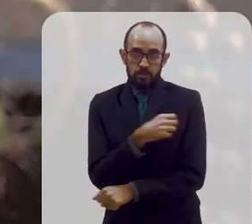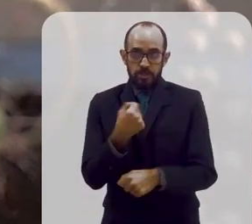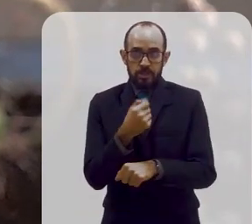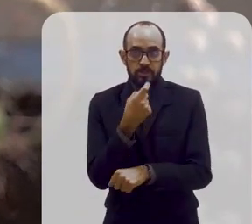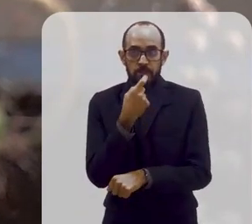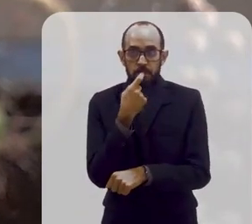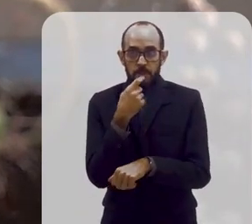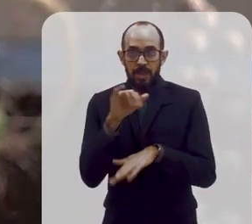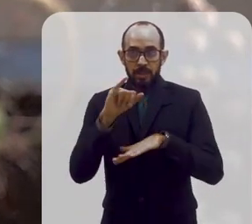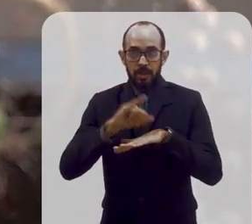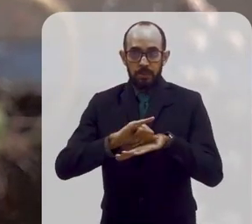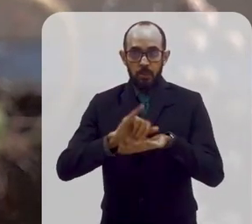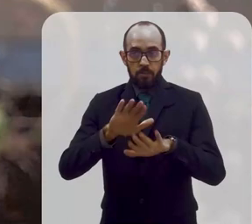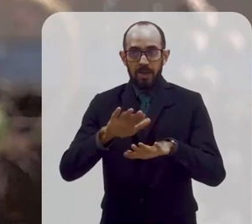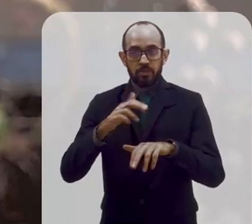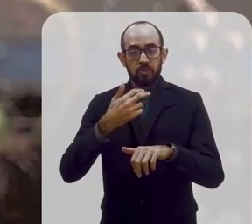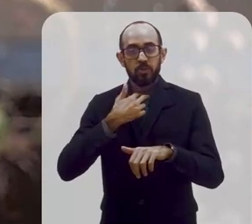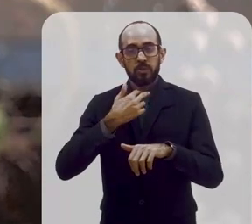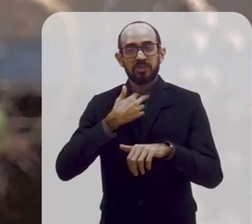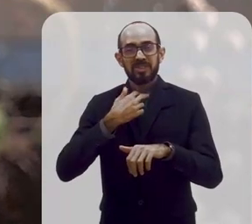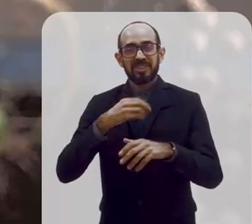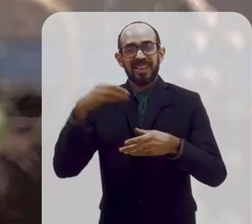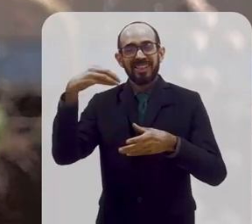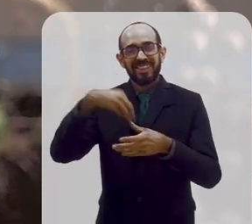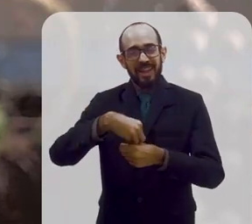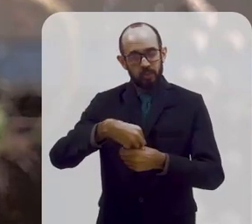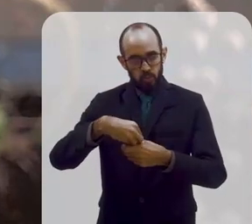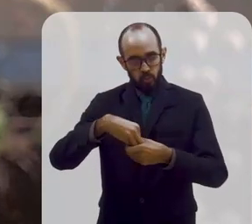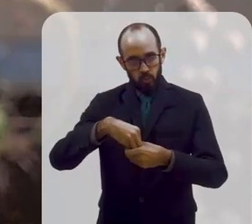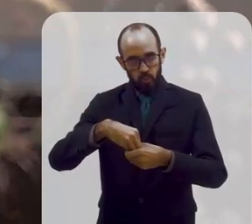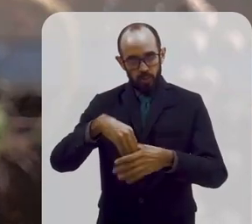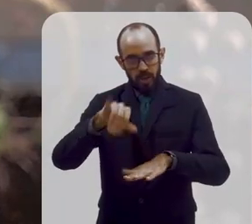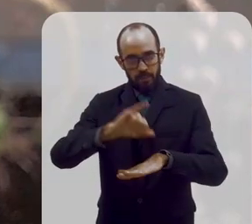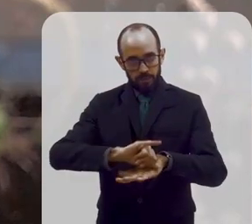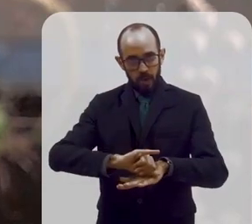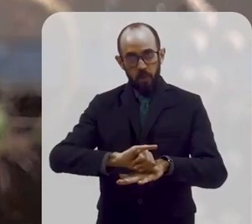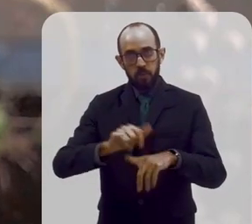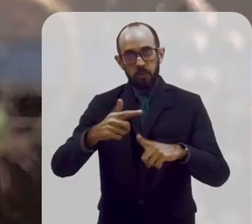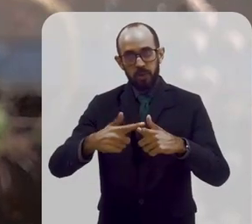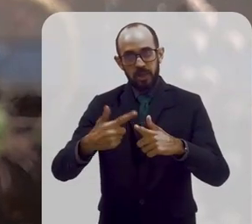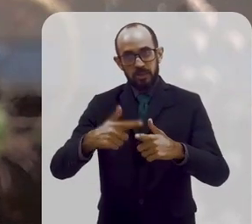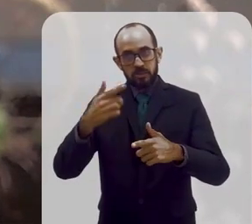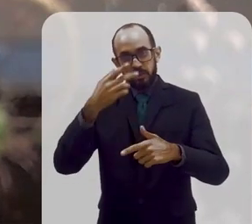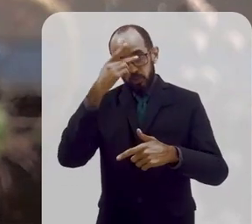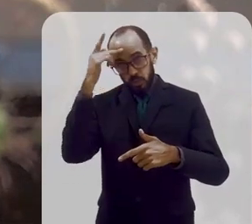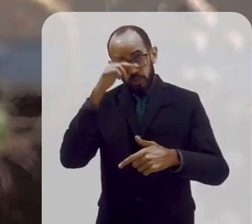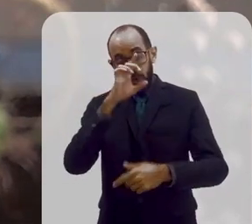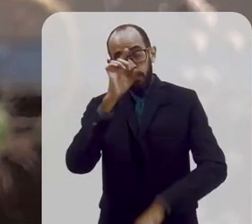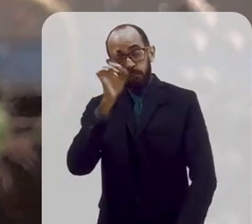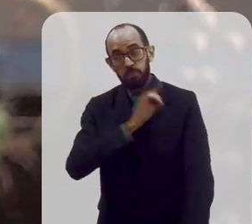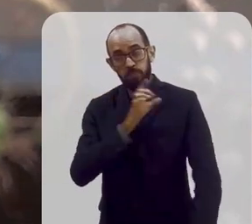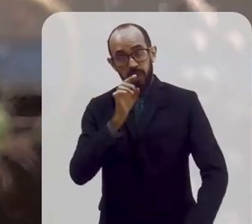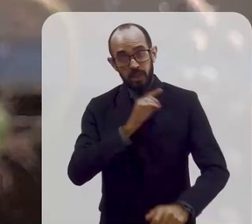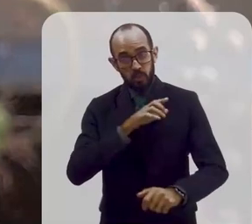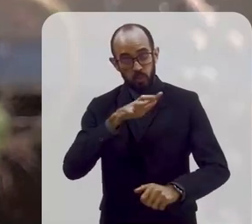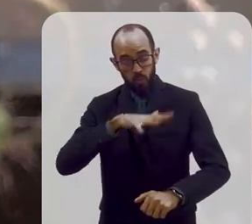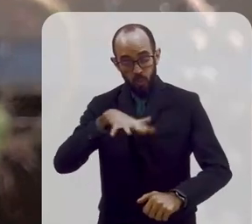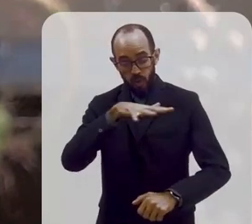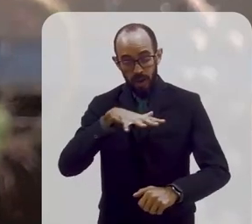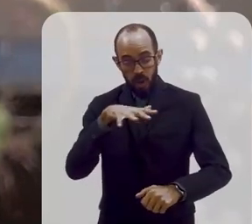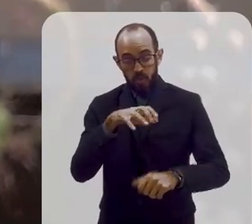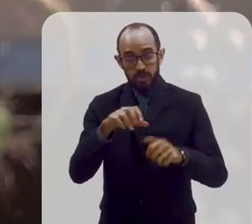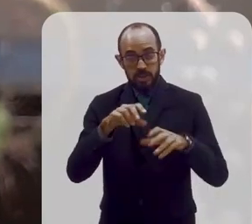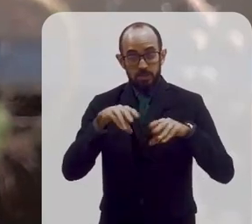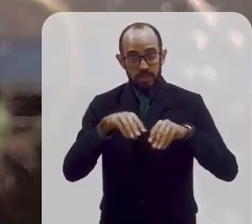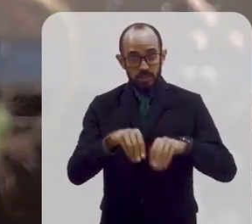tinha que ser perto da capital, mas não podia ser na capital, porque as pessoas tinham muito medo de um ambiente onde você